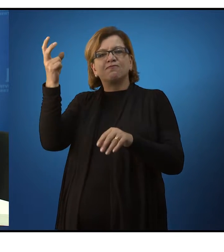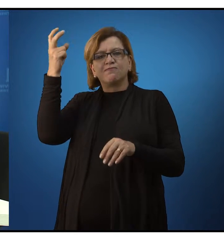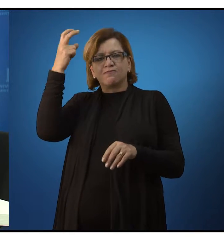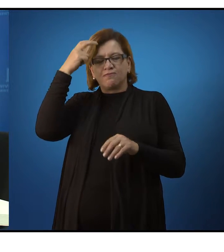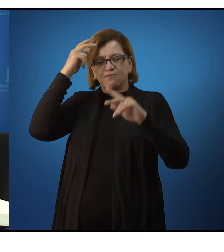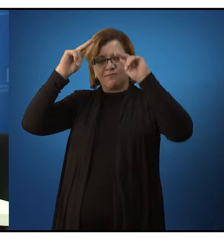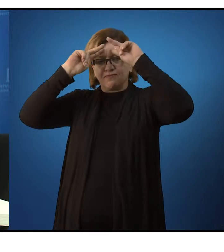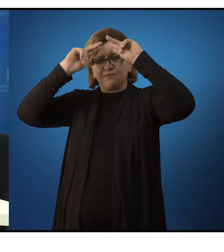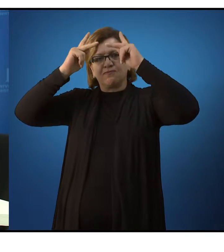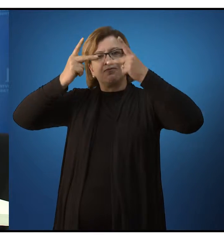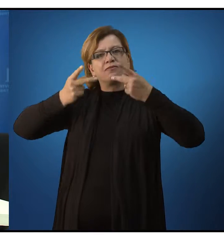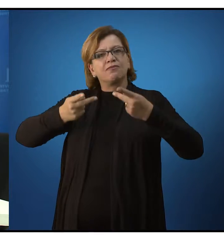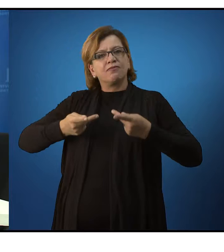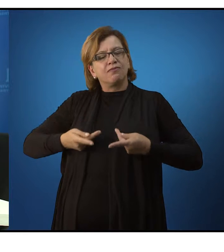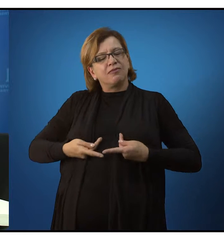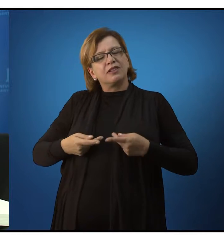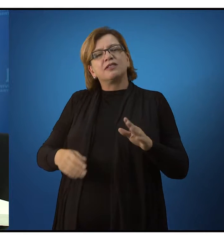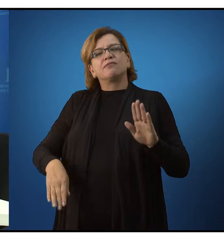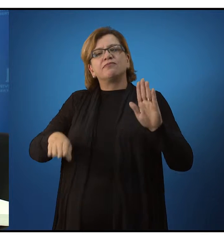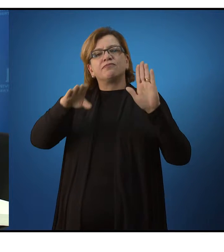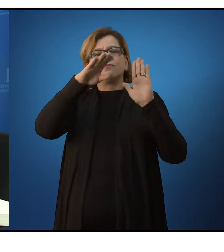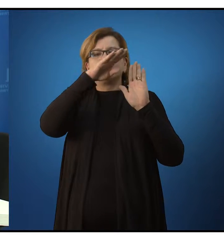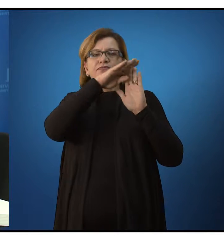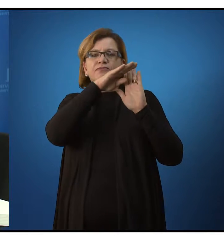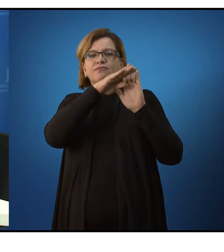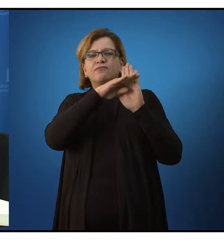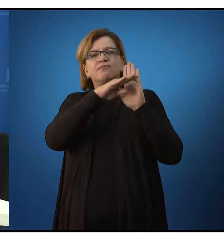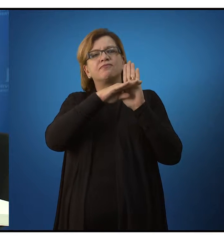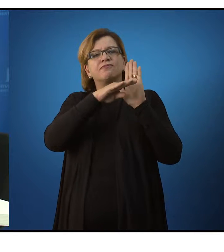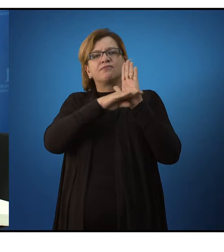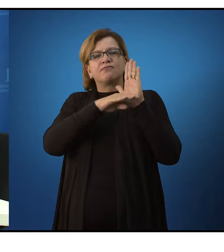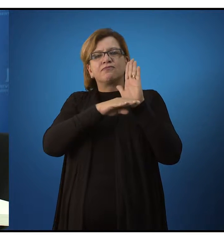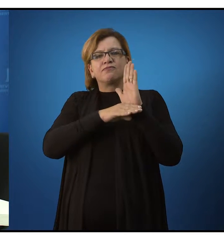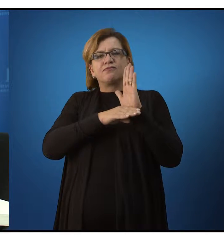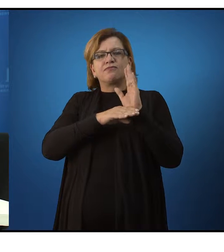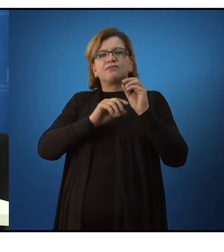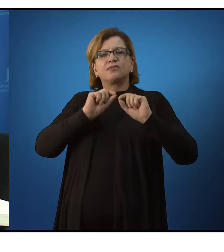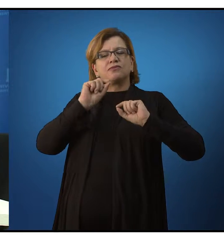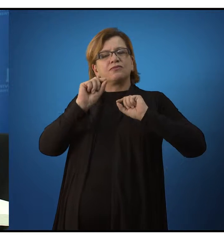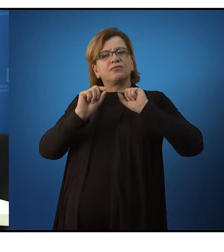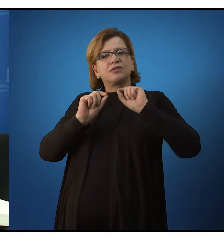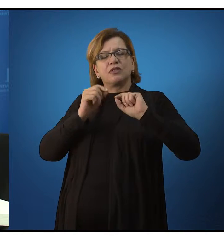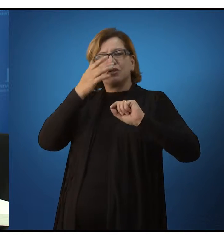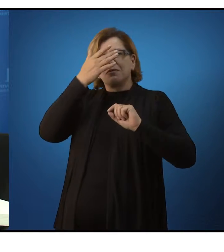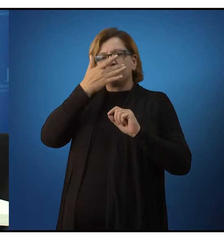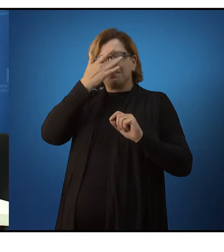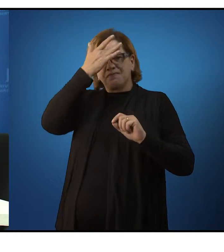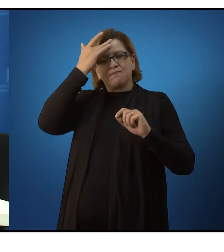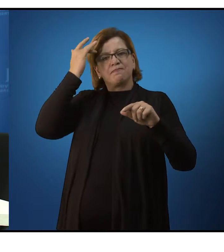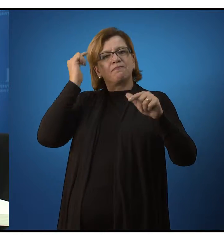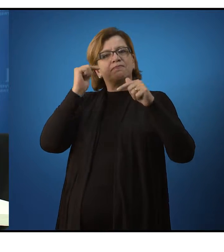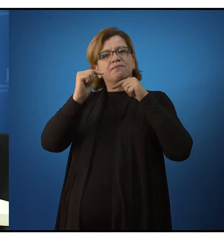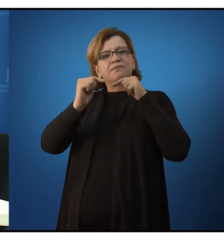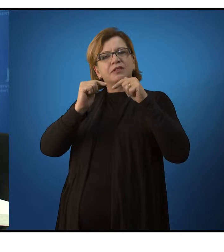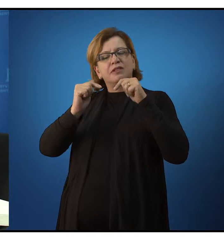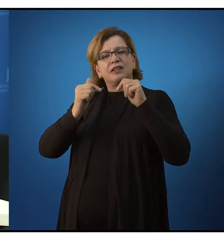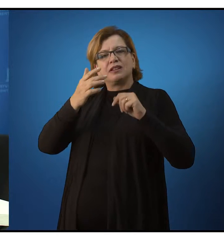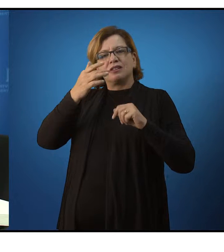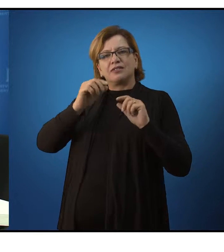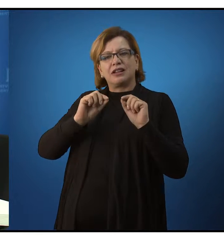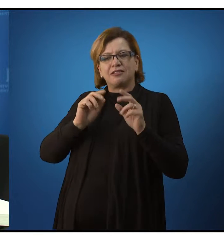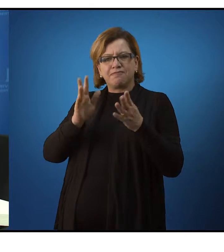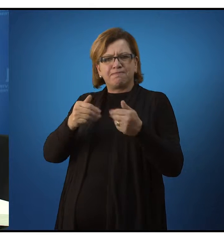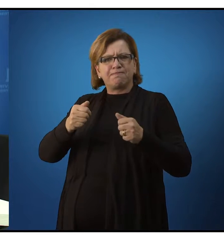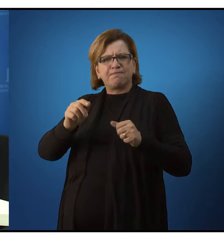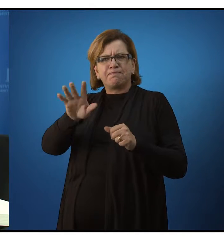Esse processo de transformação da natureza é o que vamos chamar de trabalho. Ao agir pelo trabalho, os homens se defrontam